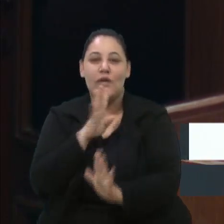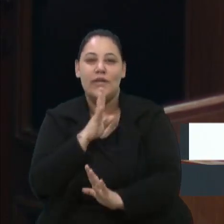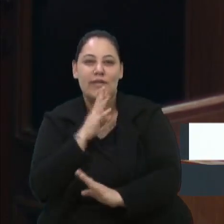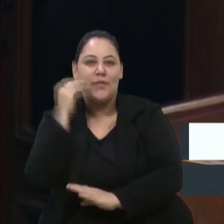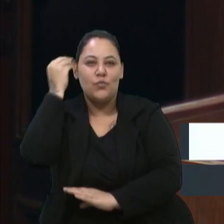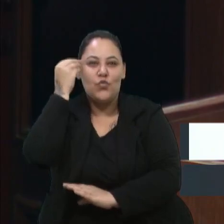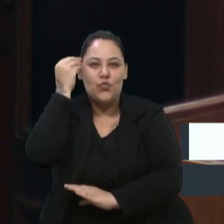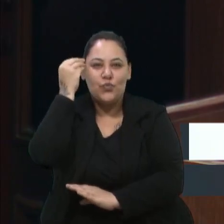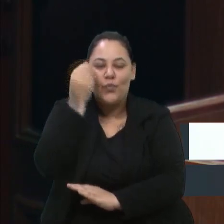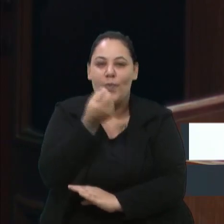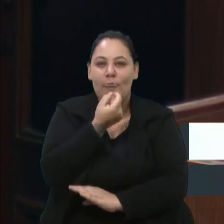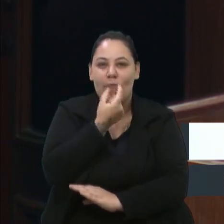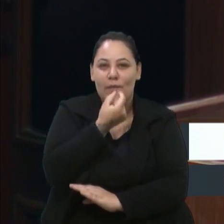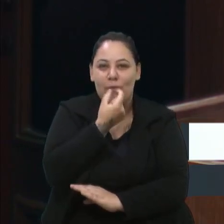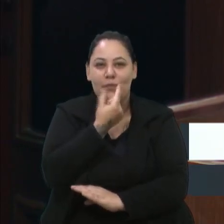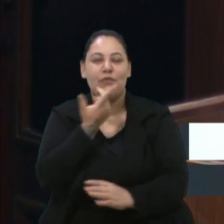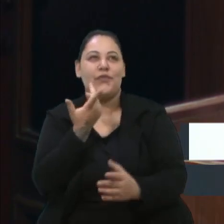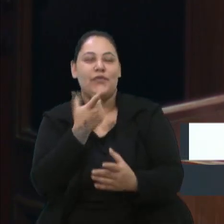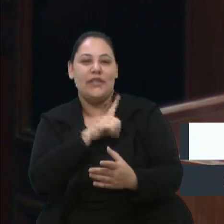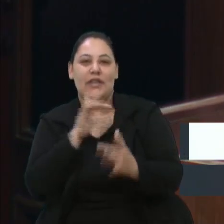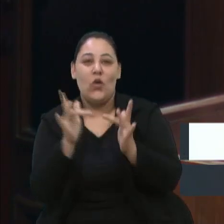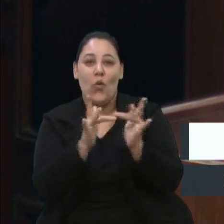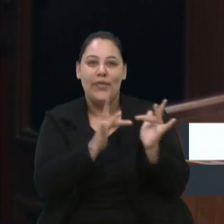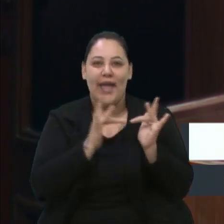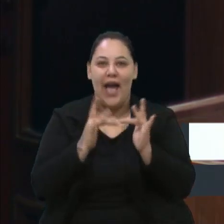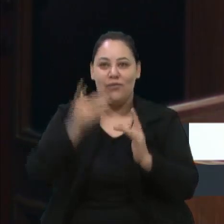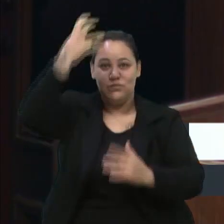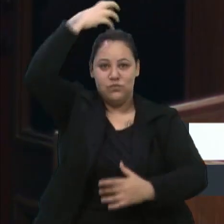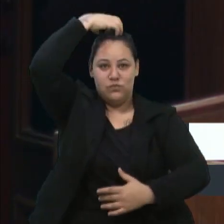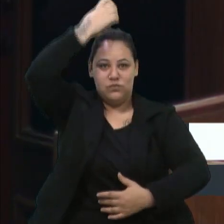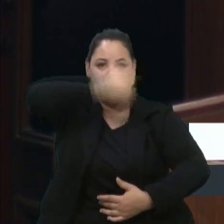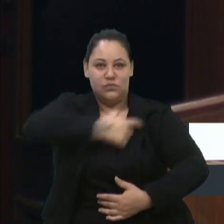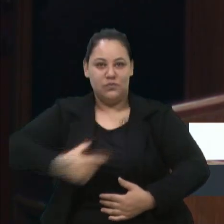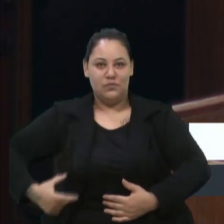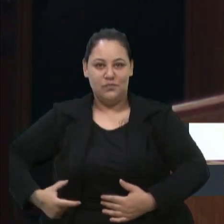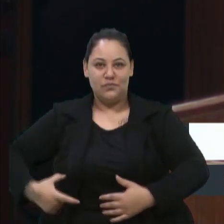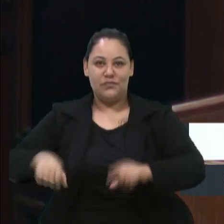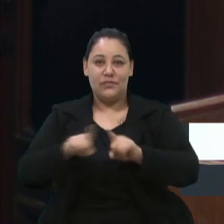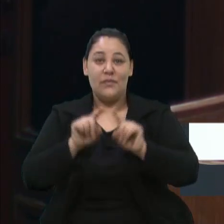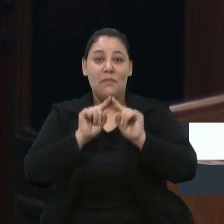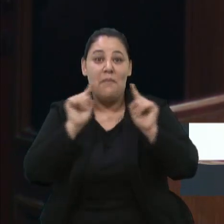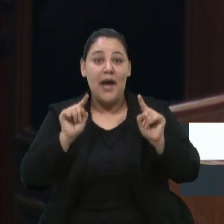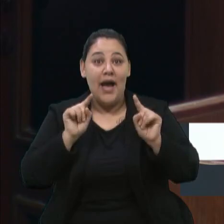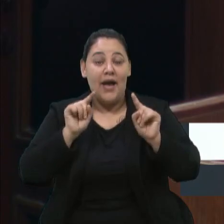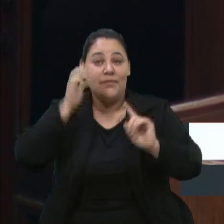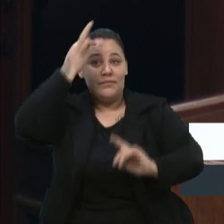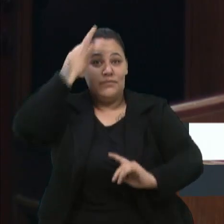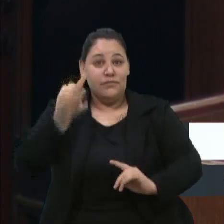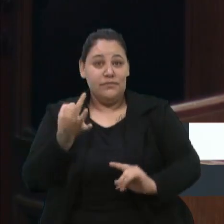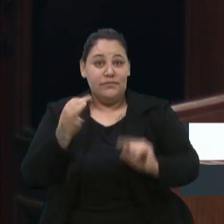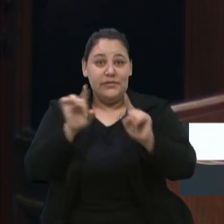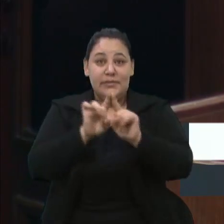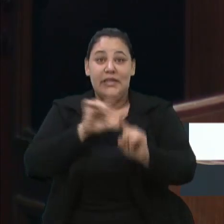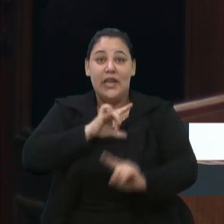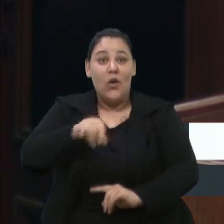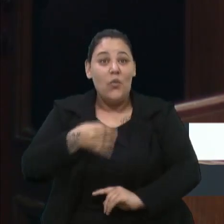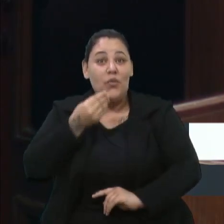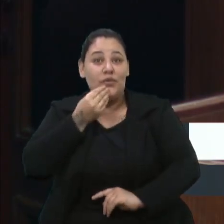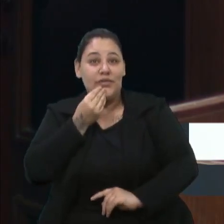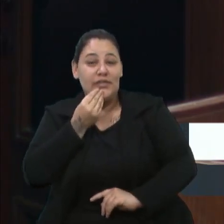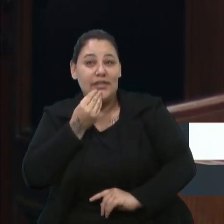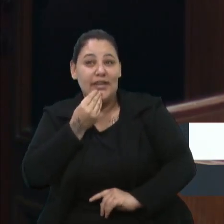a uva, ter contato com as soberanas. Mas a gente entende também que nós temos uma possibilidade